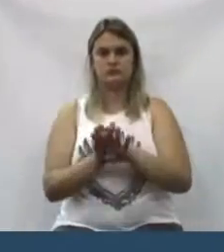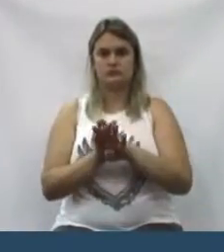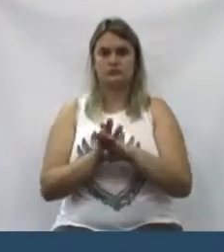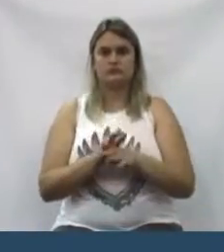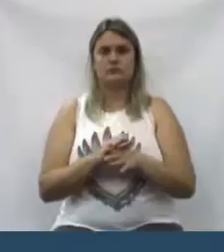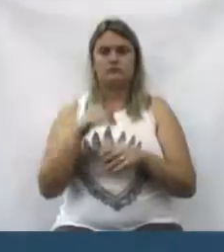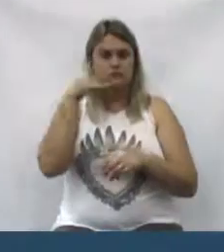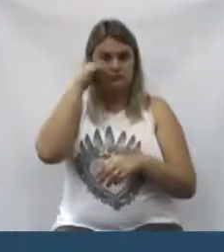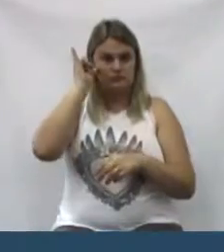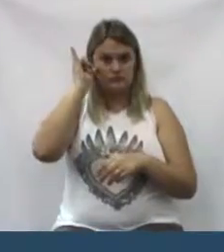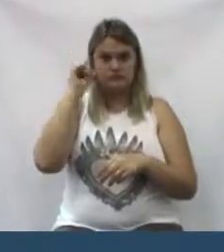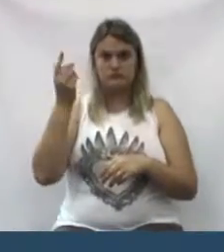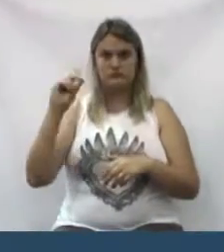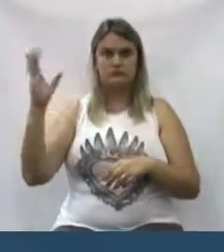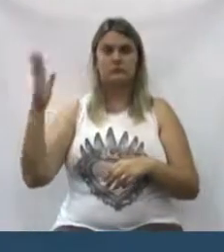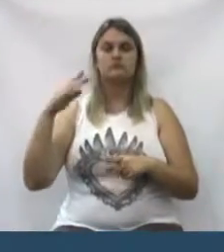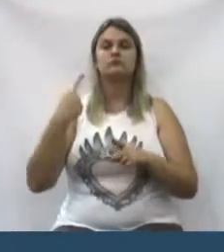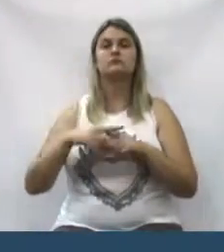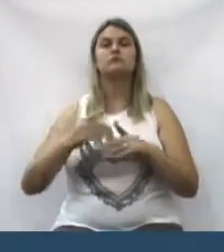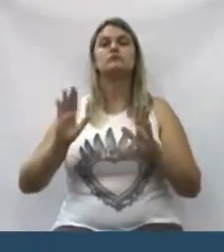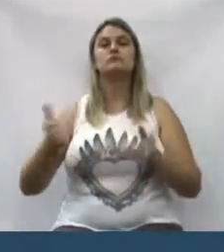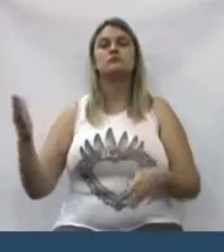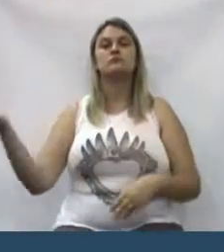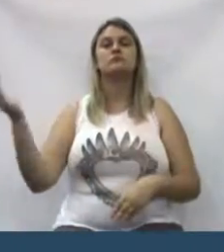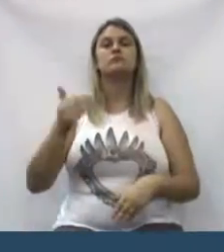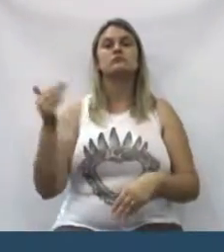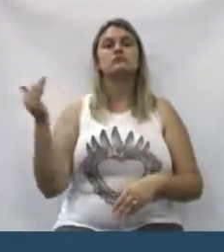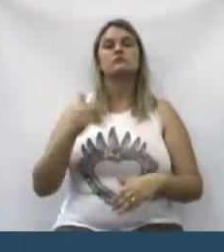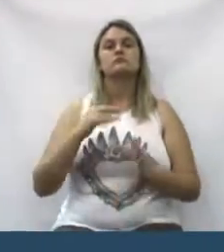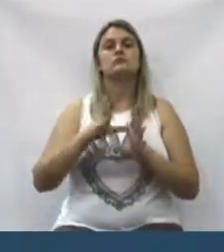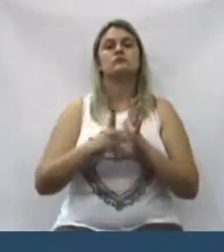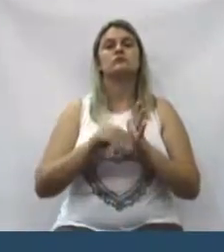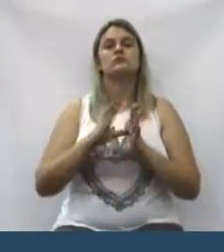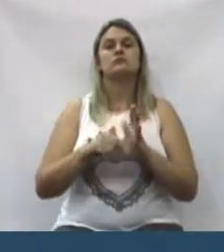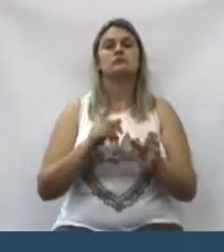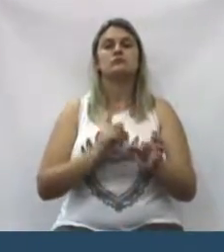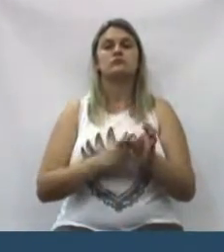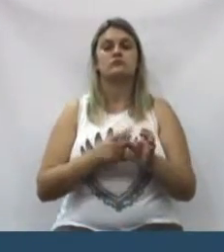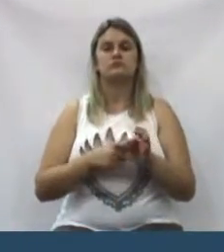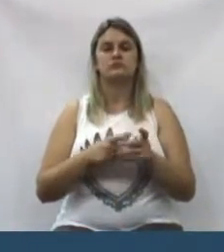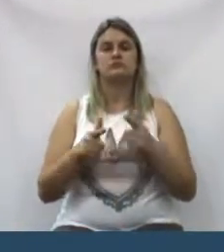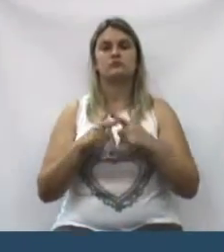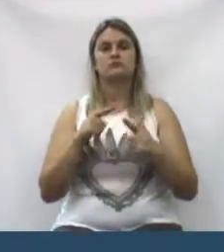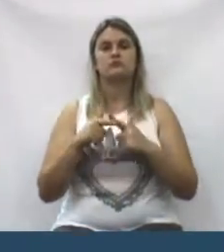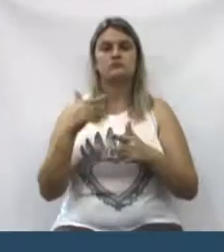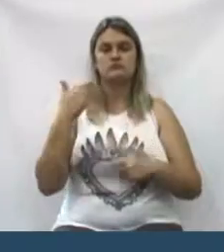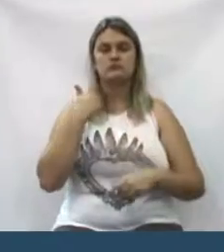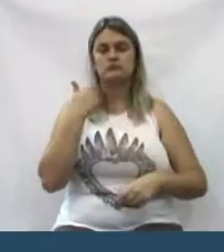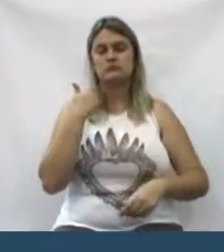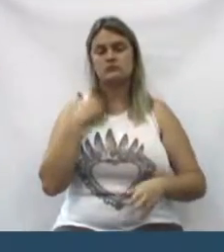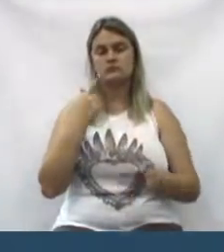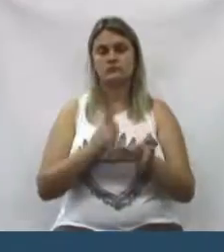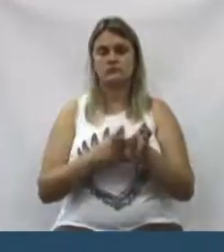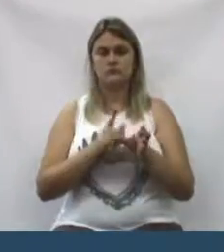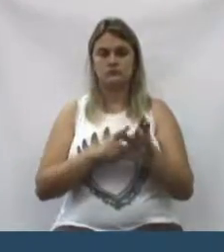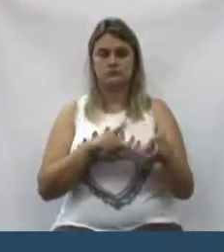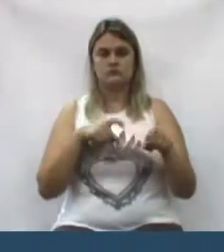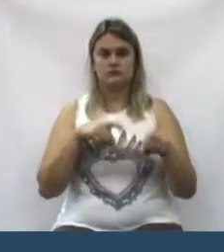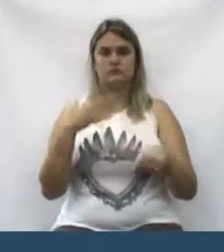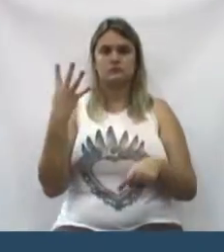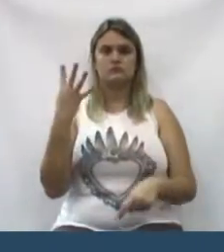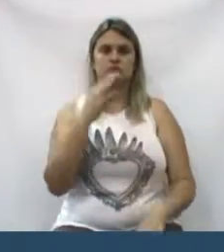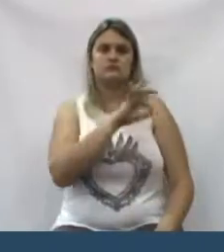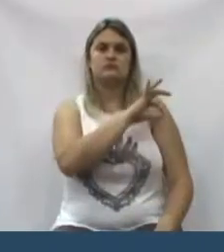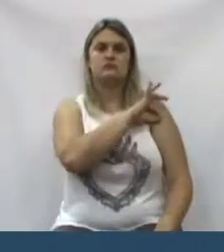então, eles não vêm. Por que que hoje eles estão fazendo, assaltando os bancos nessas regiões onde tem o quê?